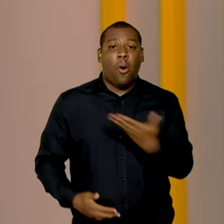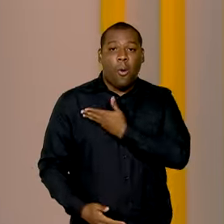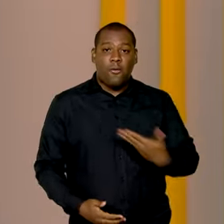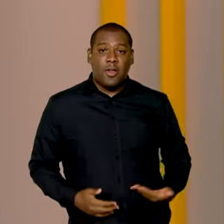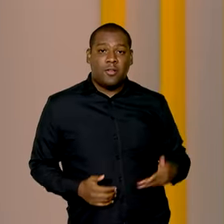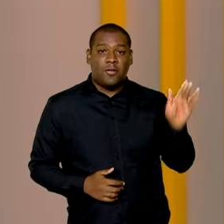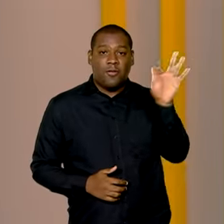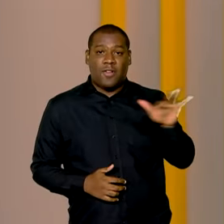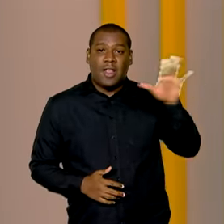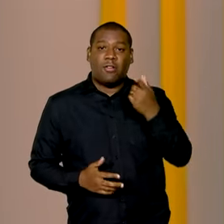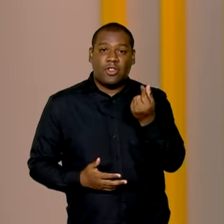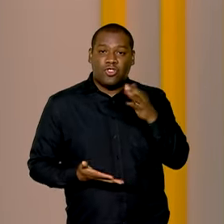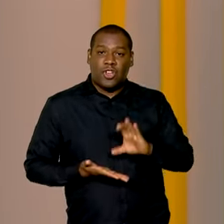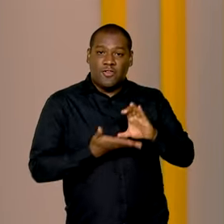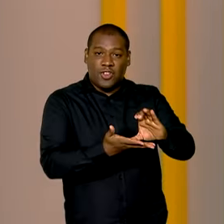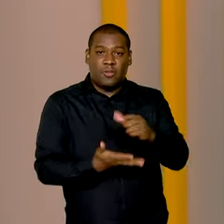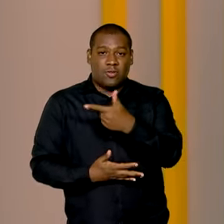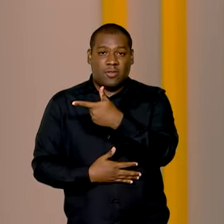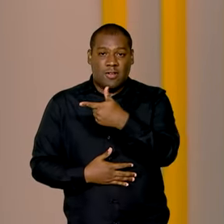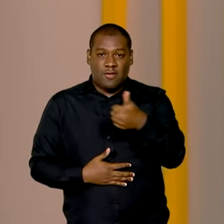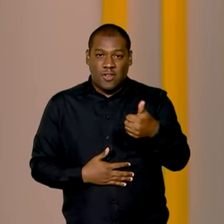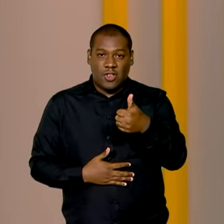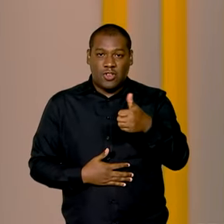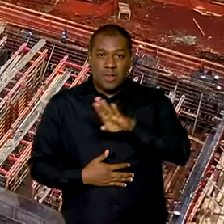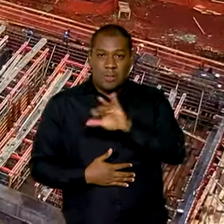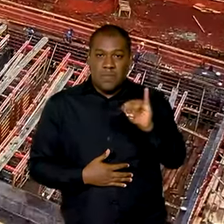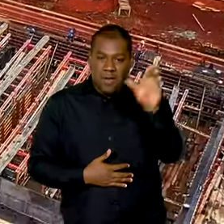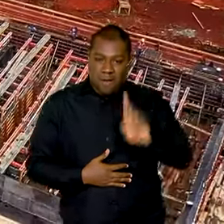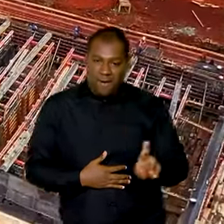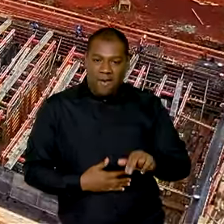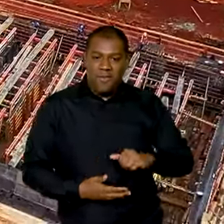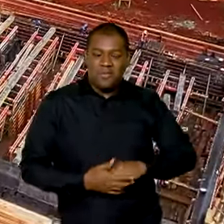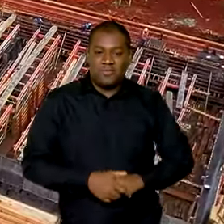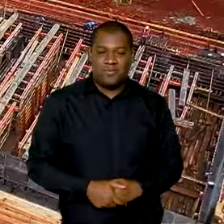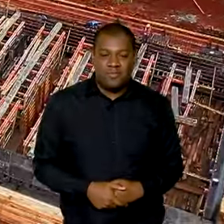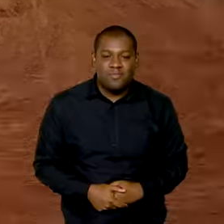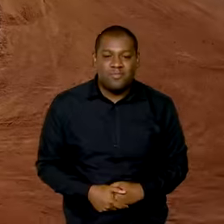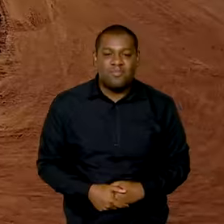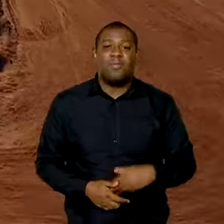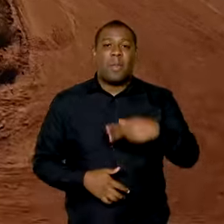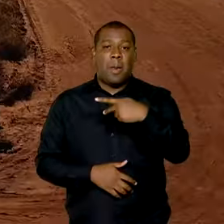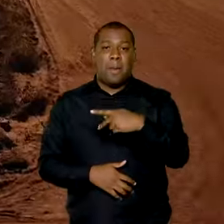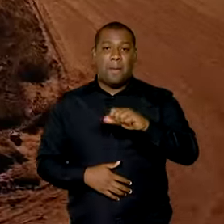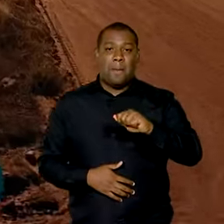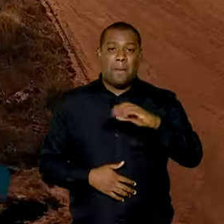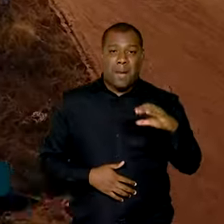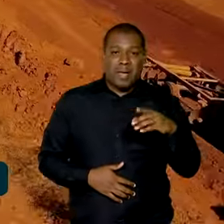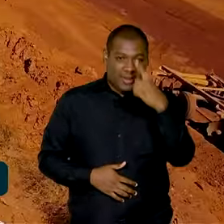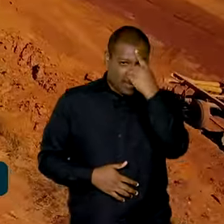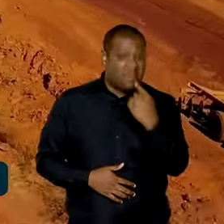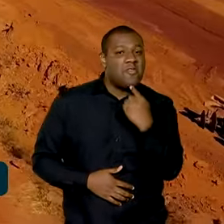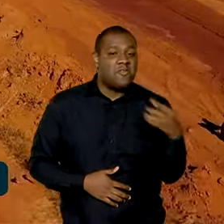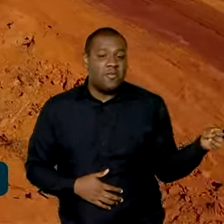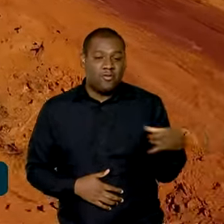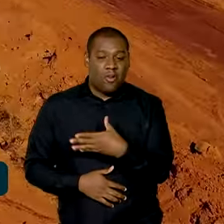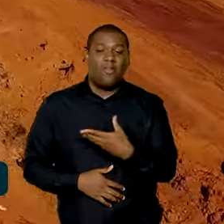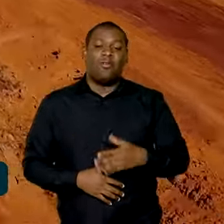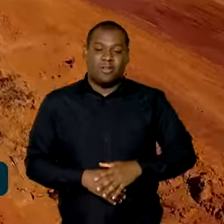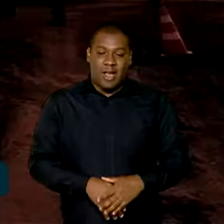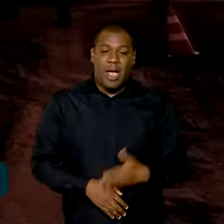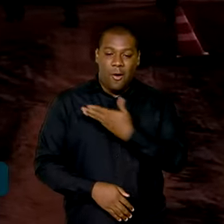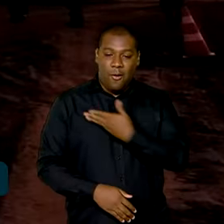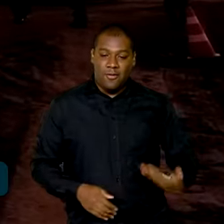bilhões de reais em investimentos. Nesta etapa do PAC Seleções serão investidos 23